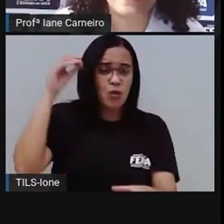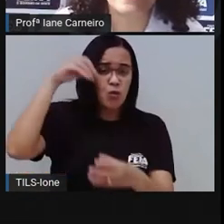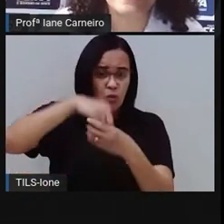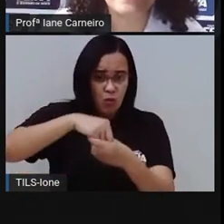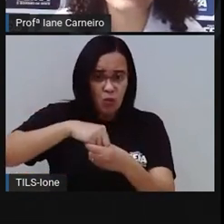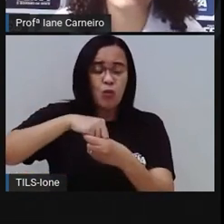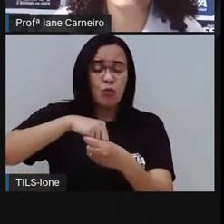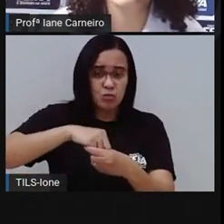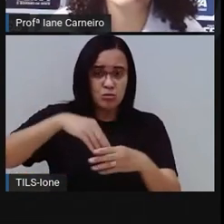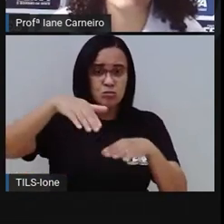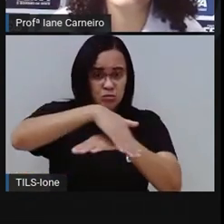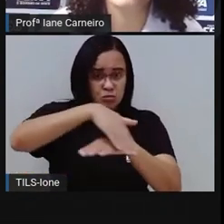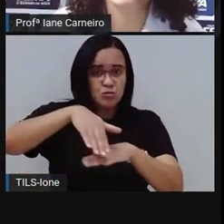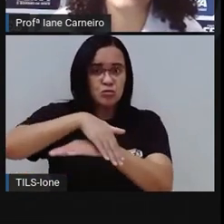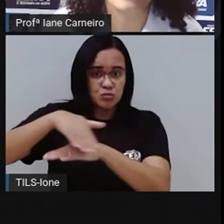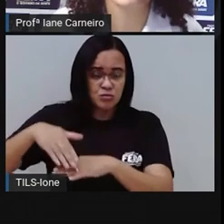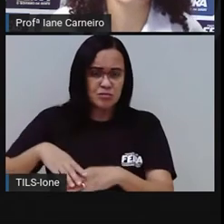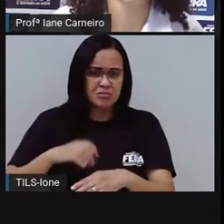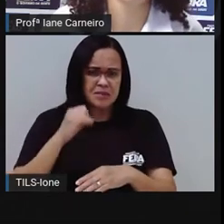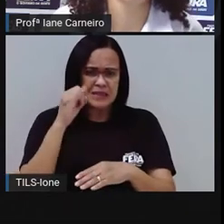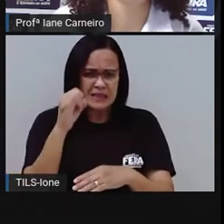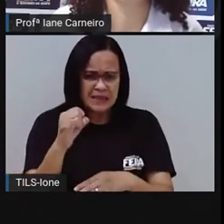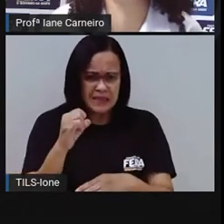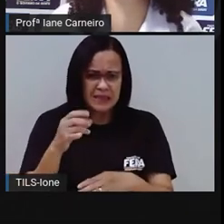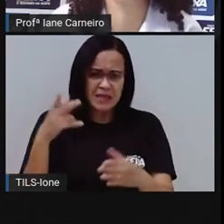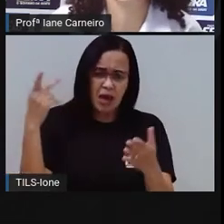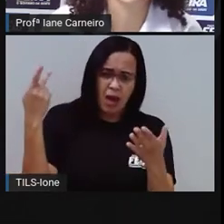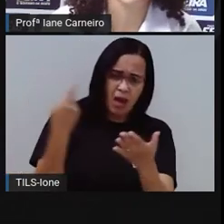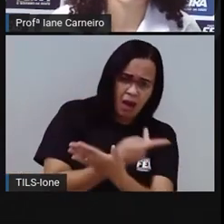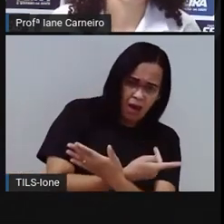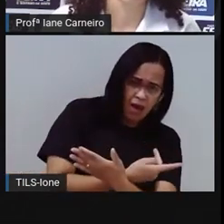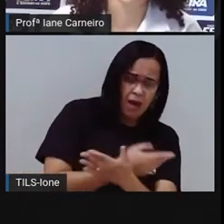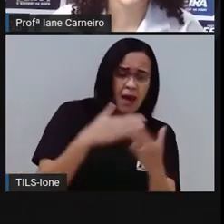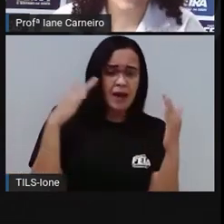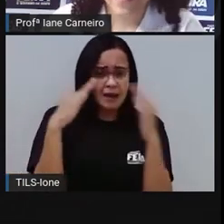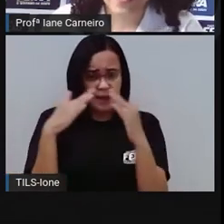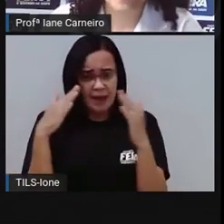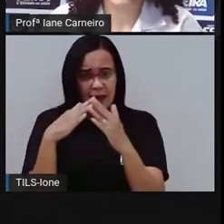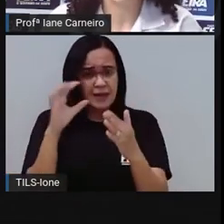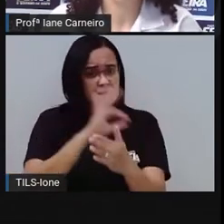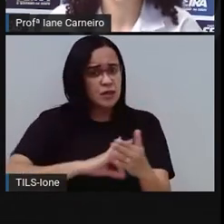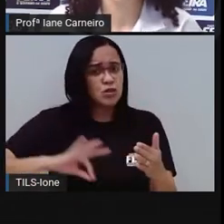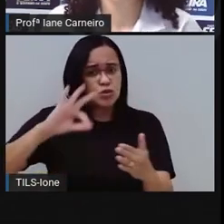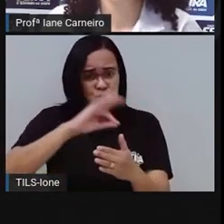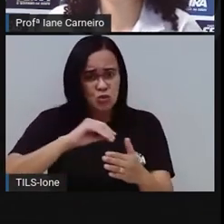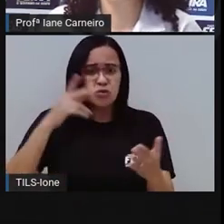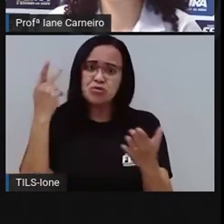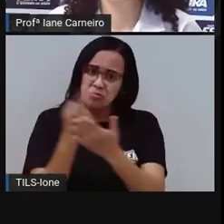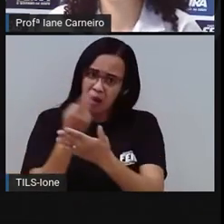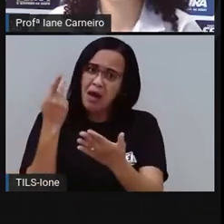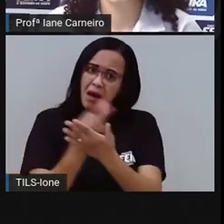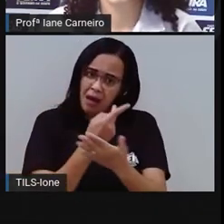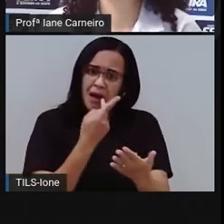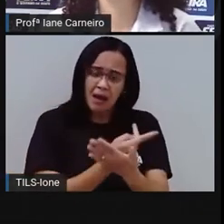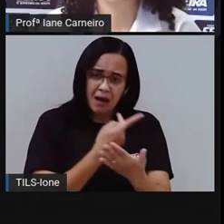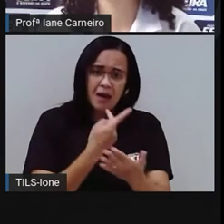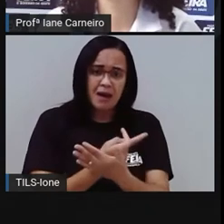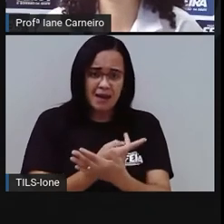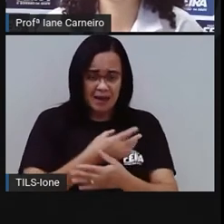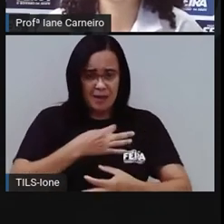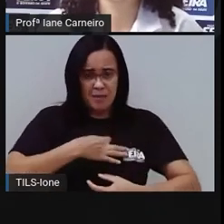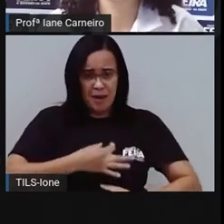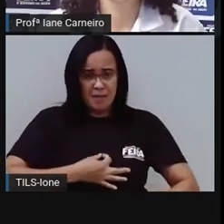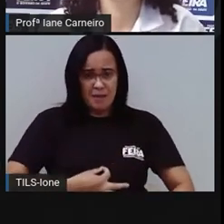nós erra a casa, todos nós vamos errados. Eu não sei esse não. Vocês sabem? Vamos ver, ó. É os